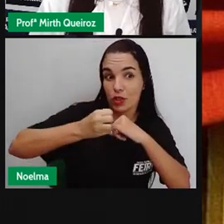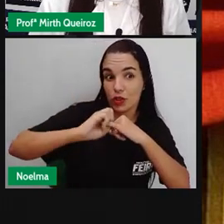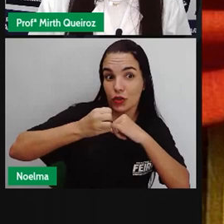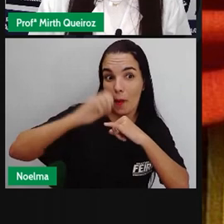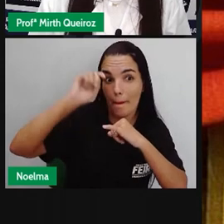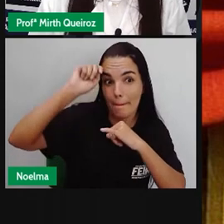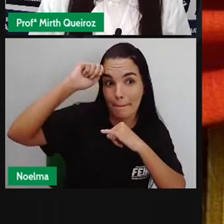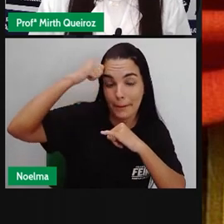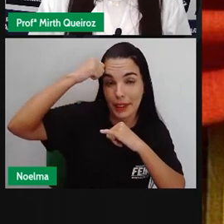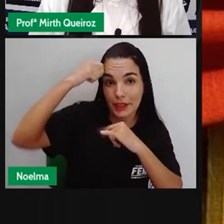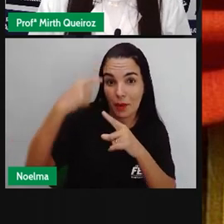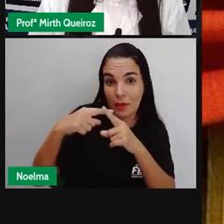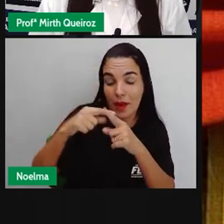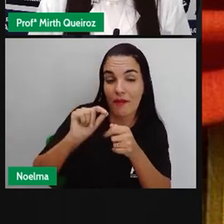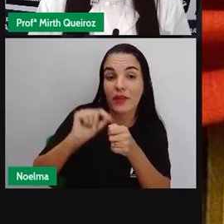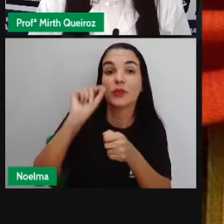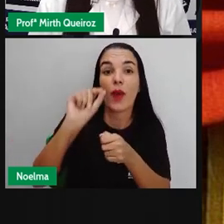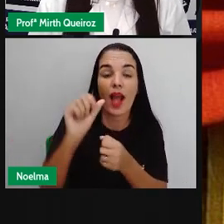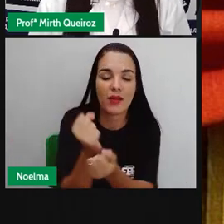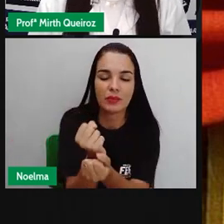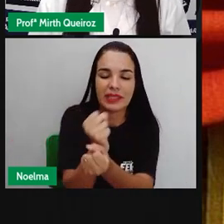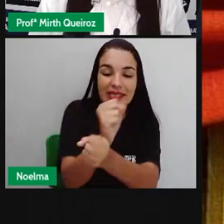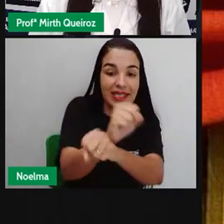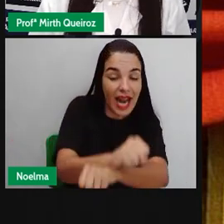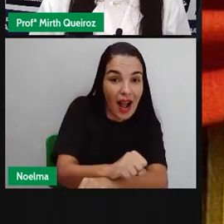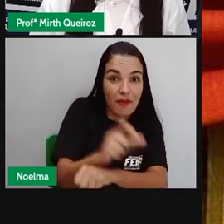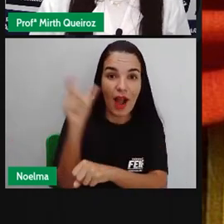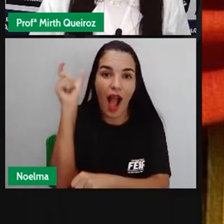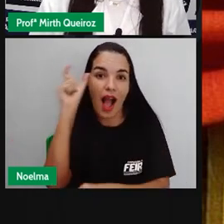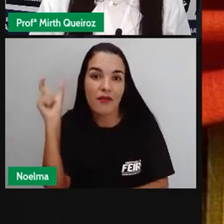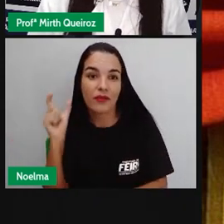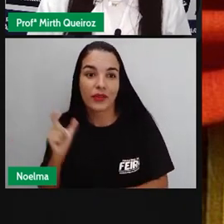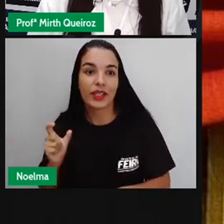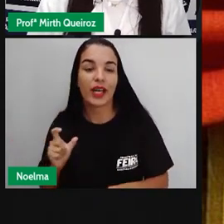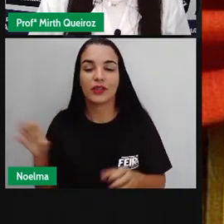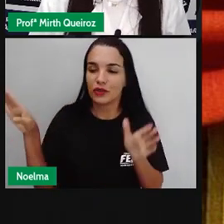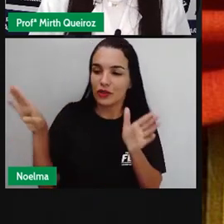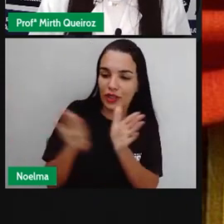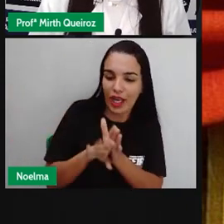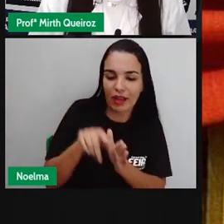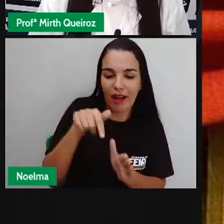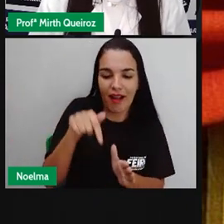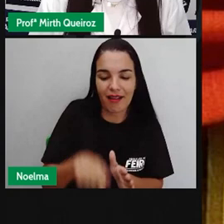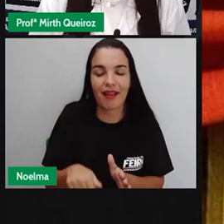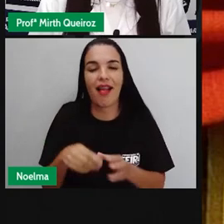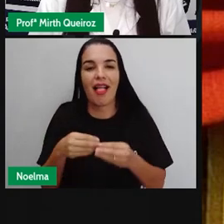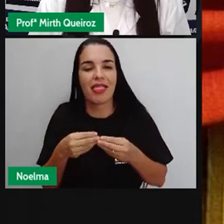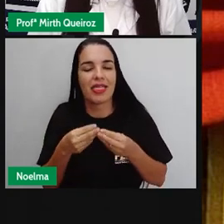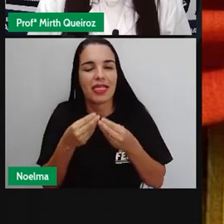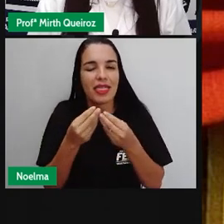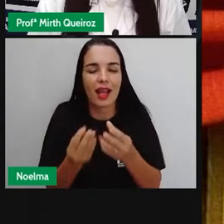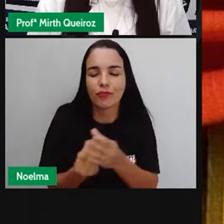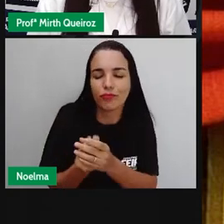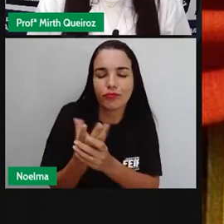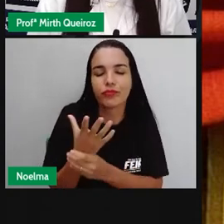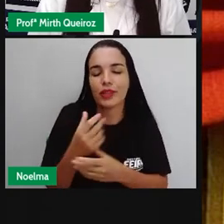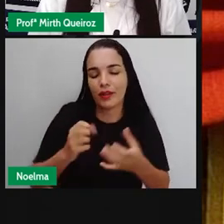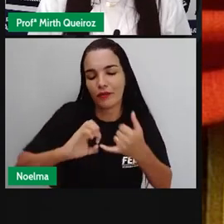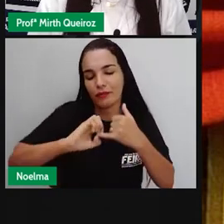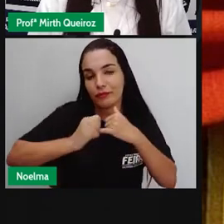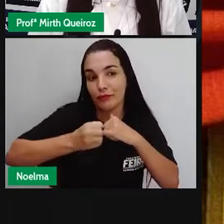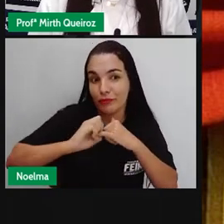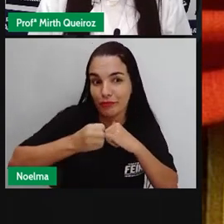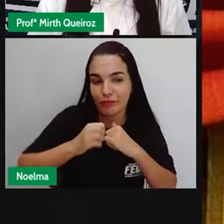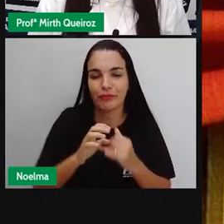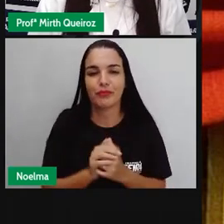escravos, né? Que eram africanos que fundaram aí a feijoada. Dentre vários